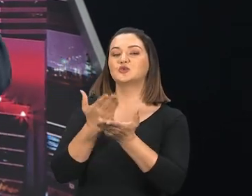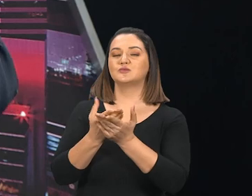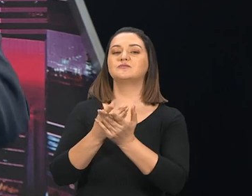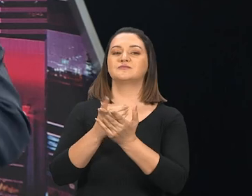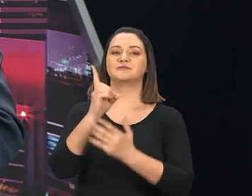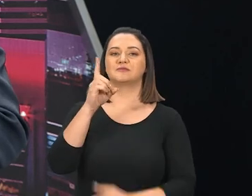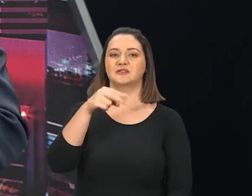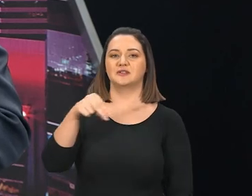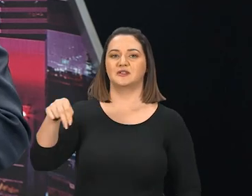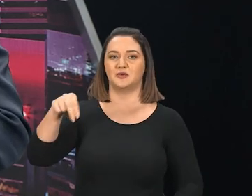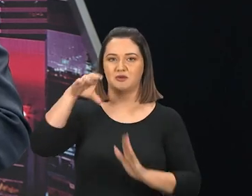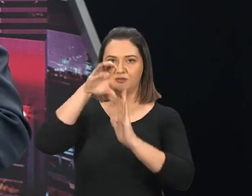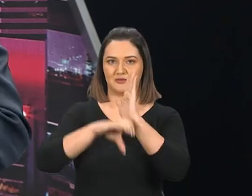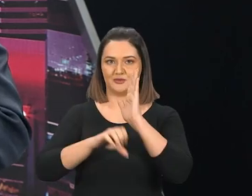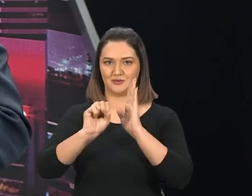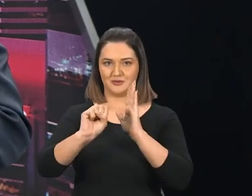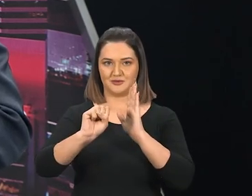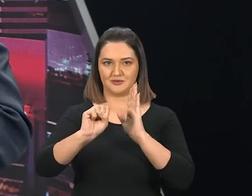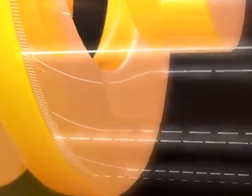Prepare o seu coração.